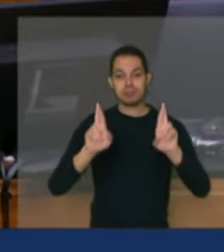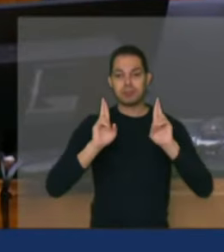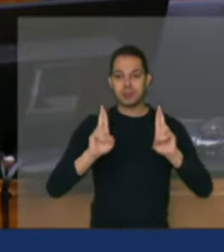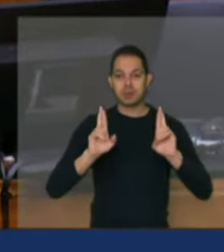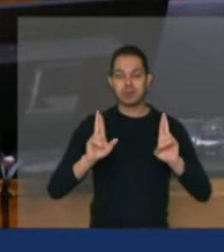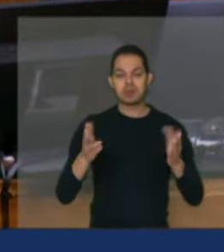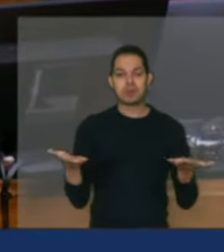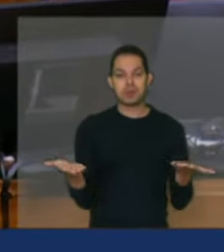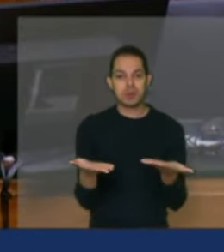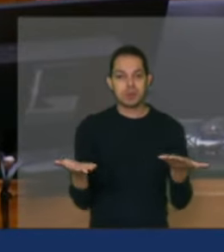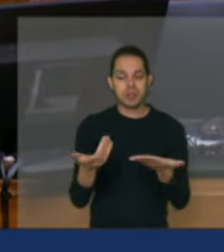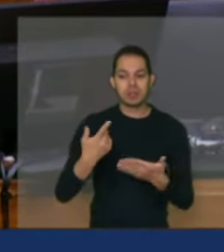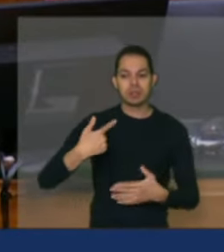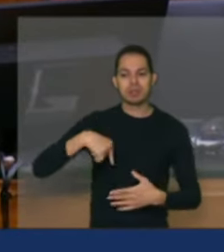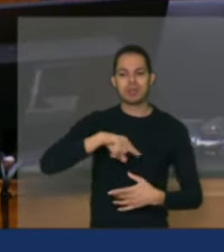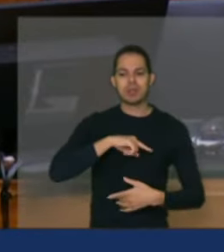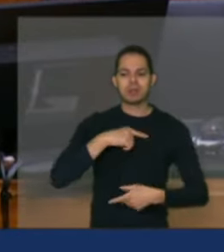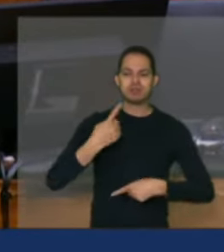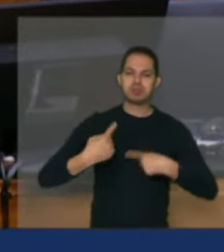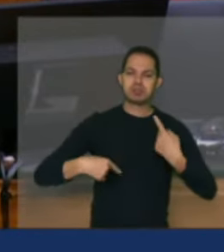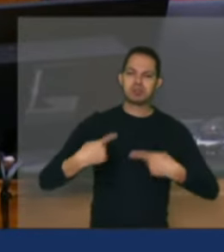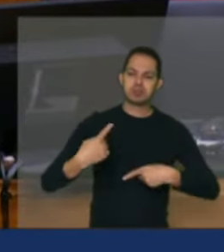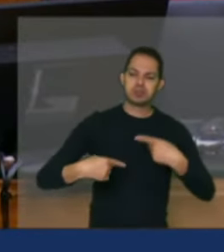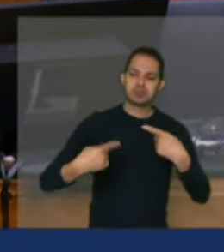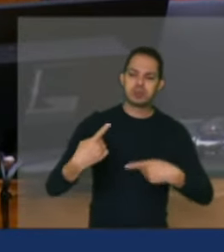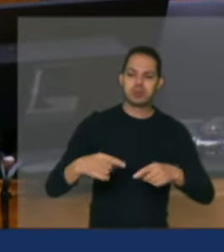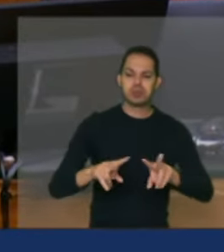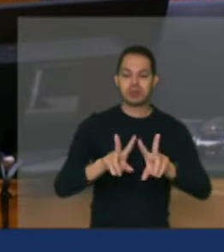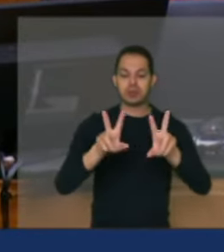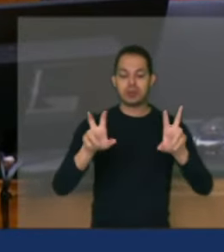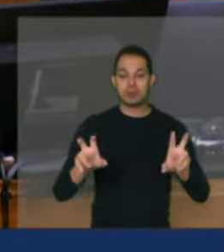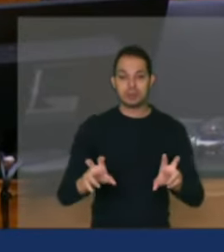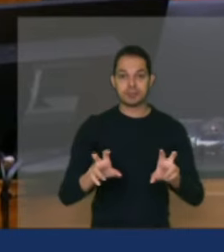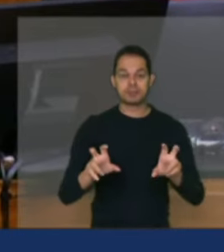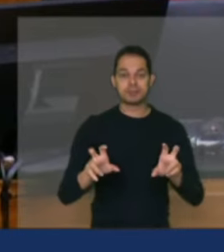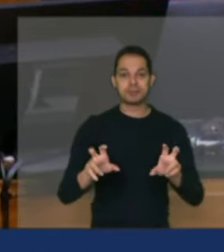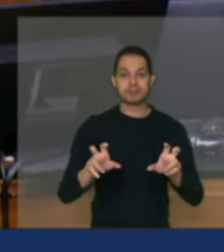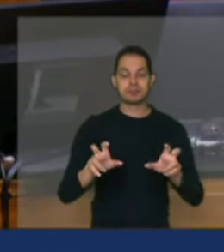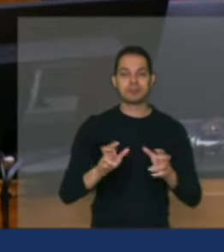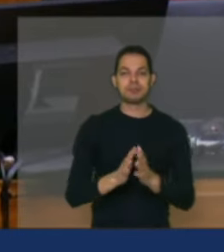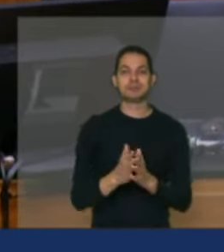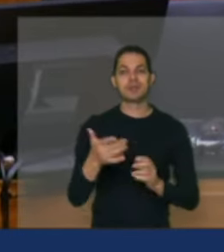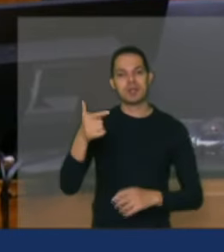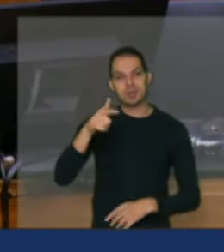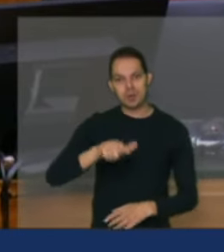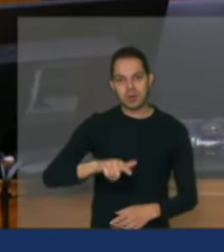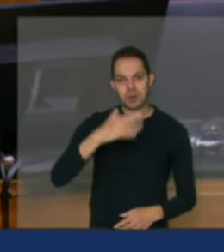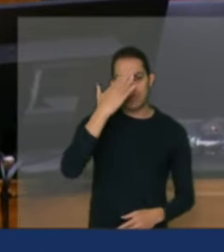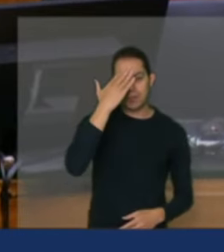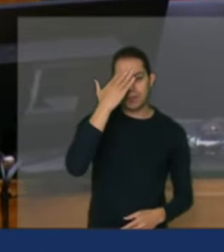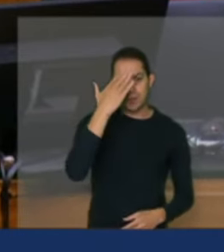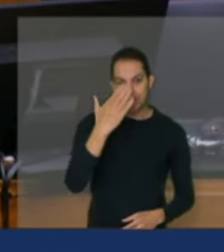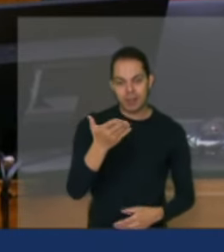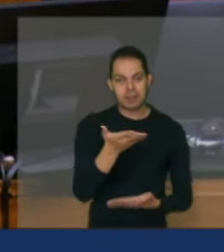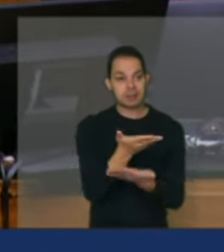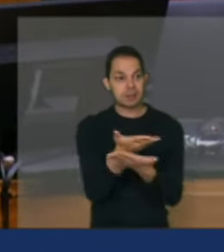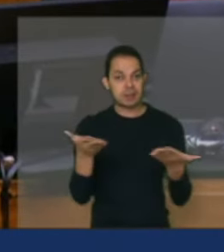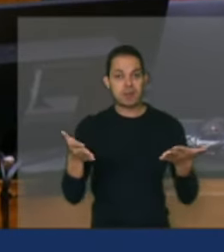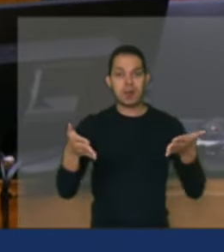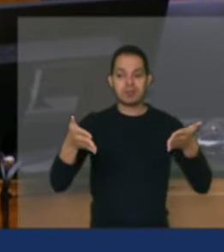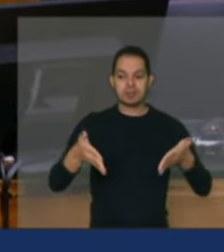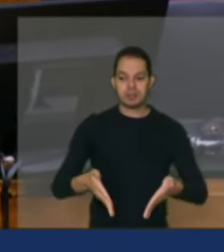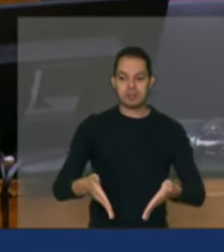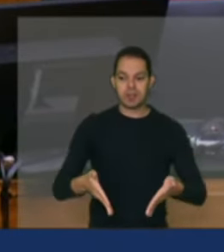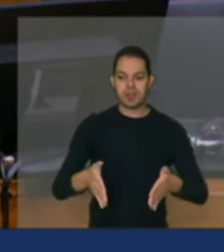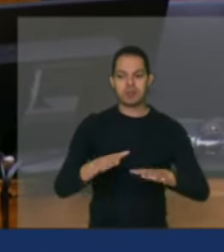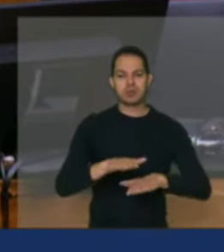uma excelente discussão sobre a matéria. E, mais uma vez, agradeço a participação de